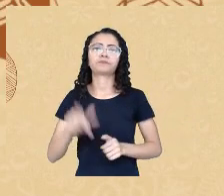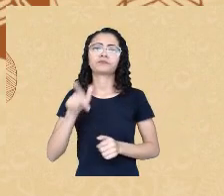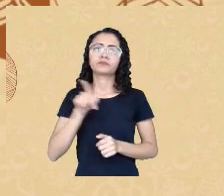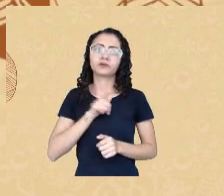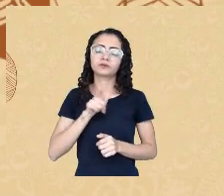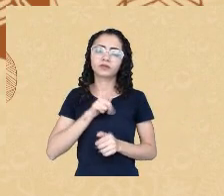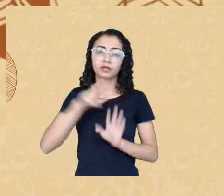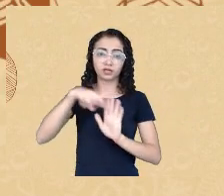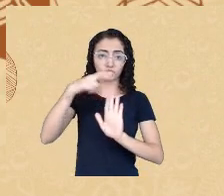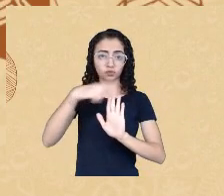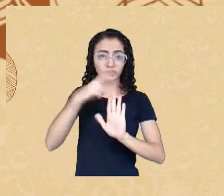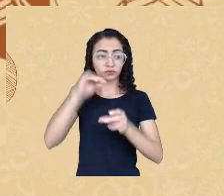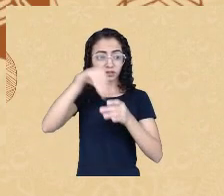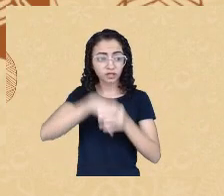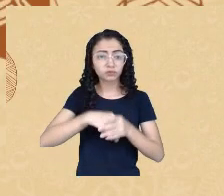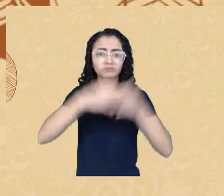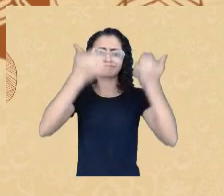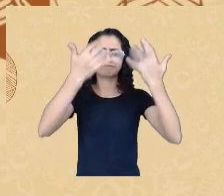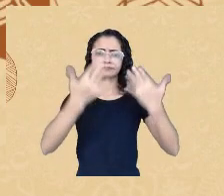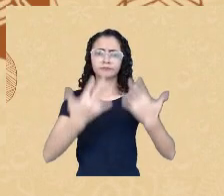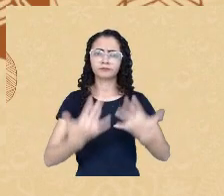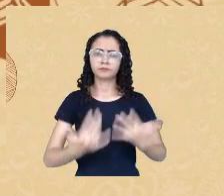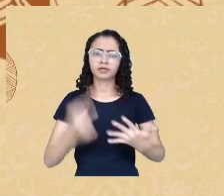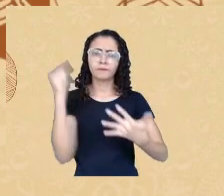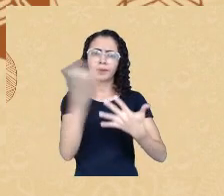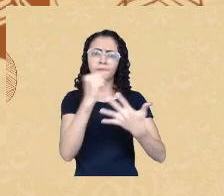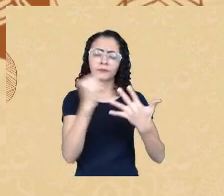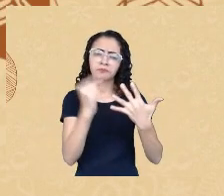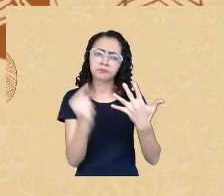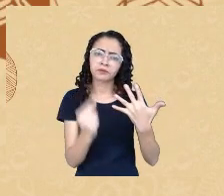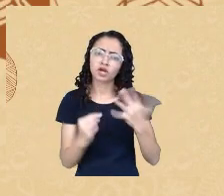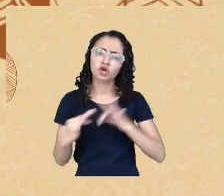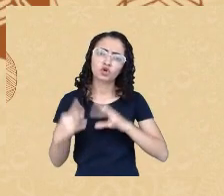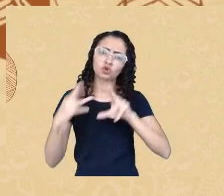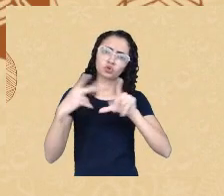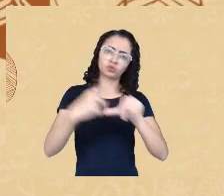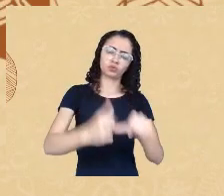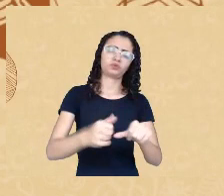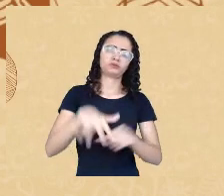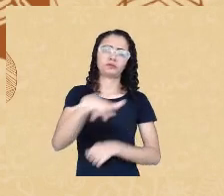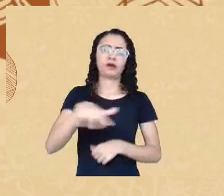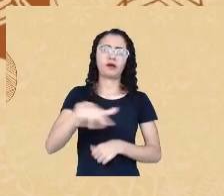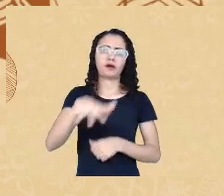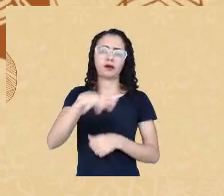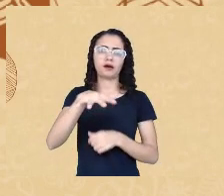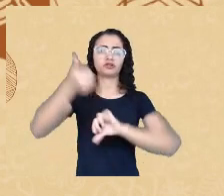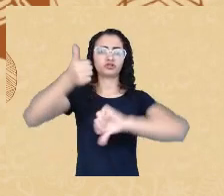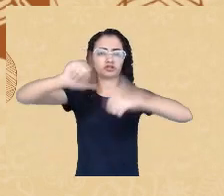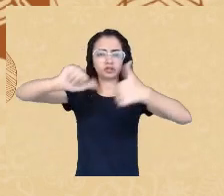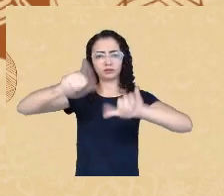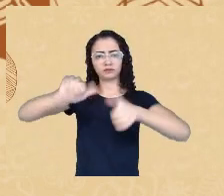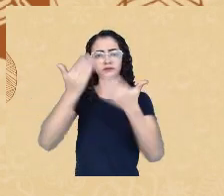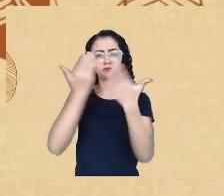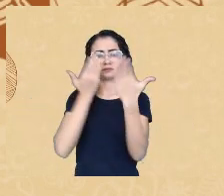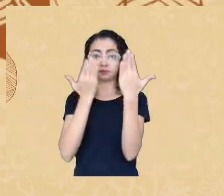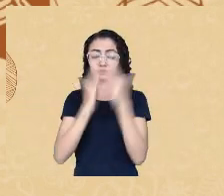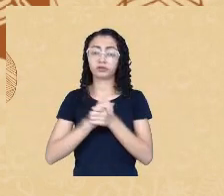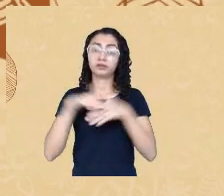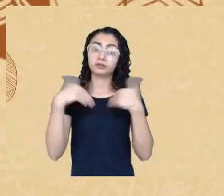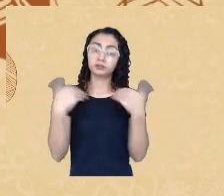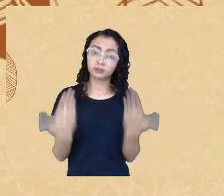envolvem o uso desse tipo de instrumental na grande área de avaliação psicológica. E essa resolução veda